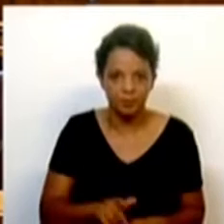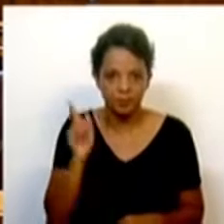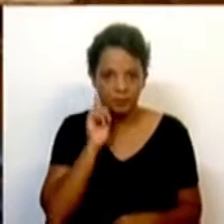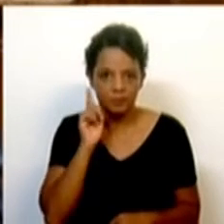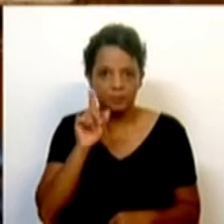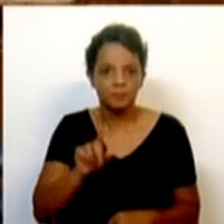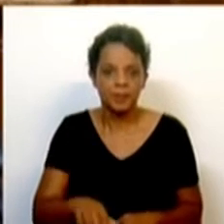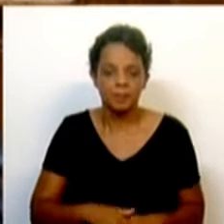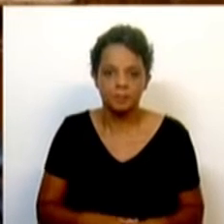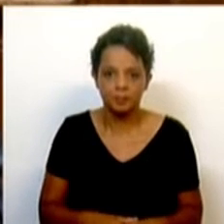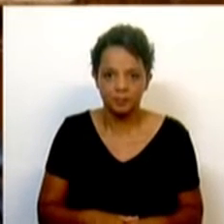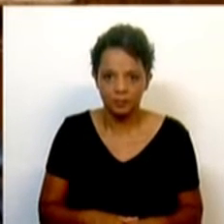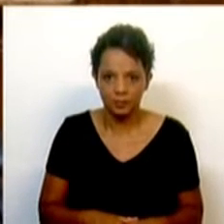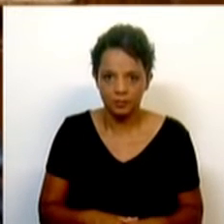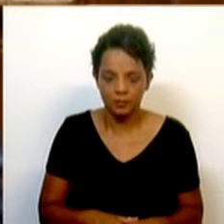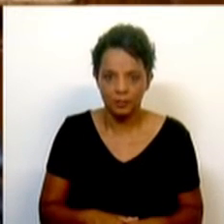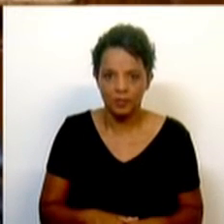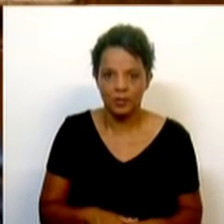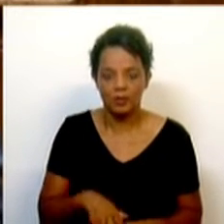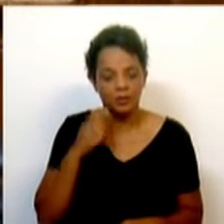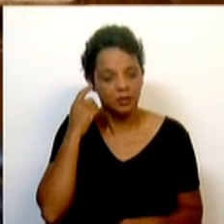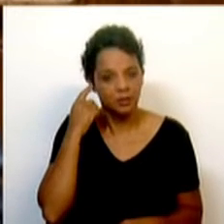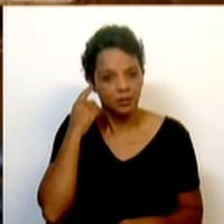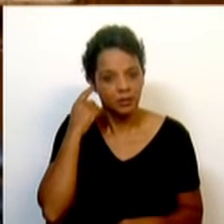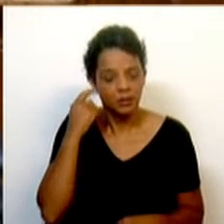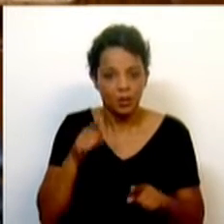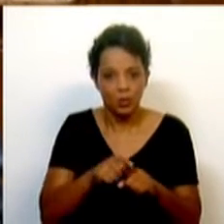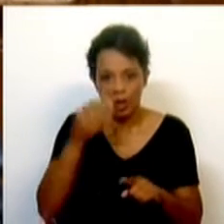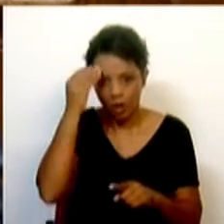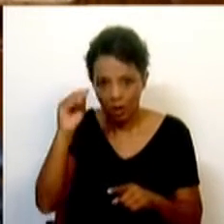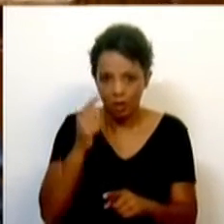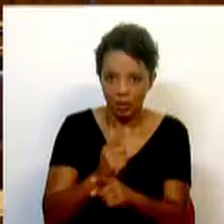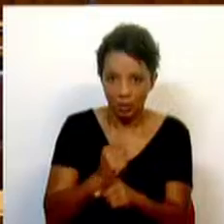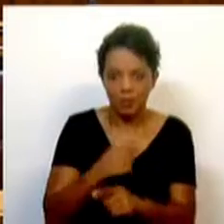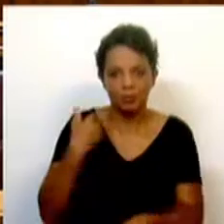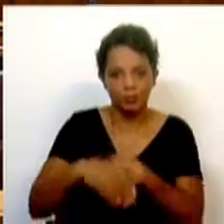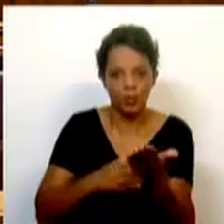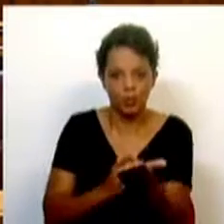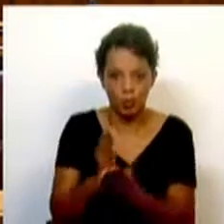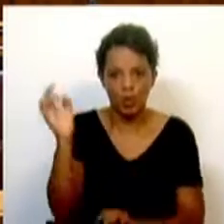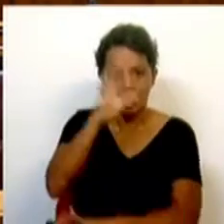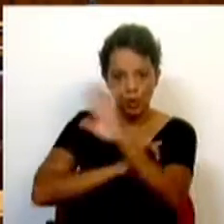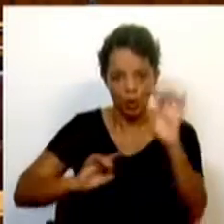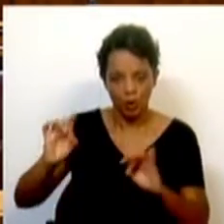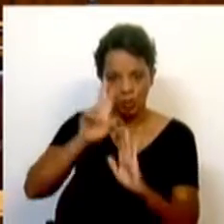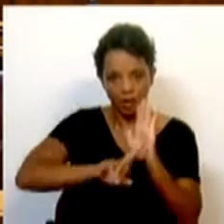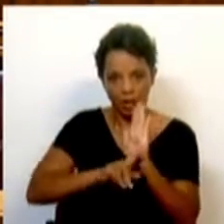importante. As advertências, elas continuam, são, aliás, reguladas no espaço europeu